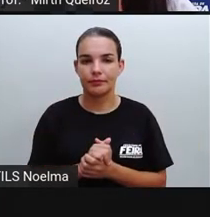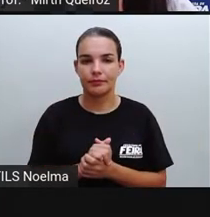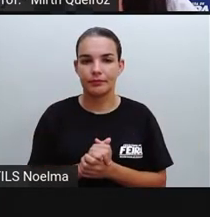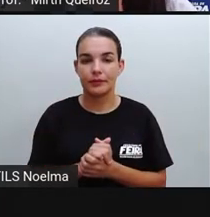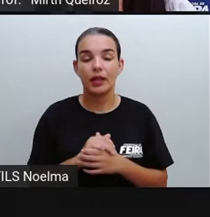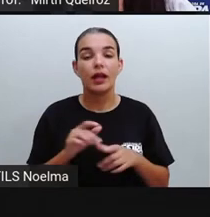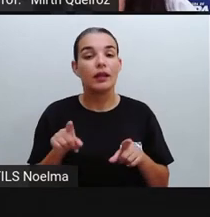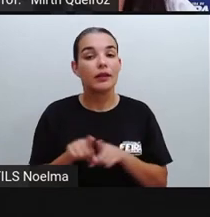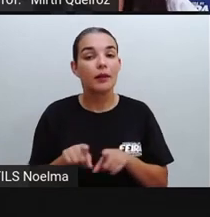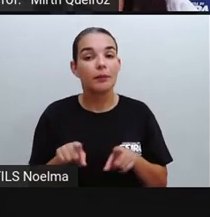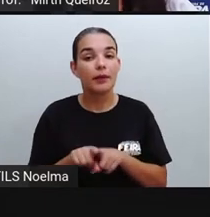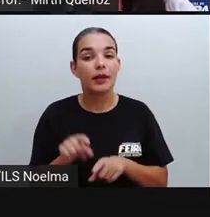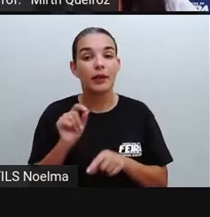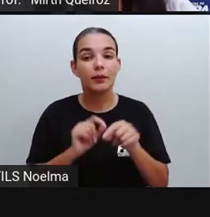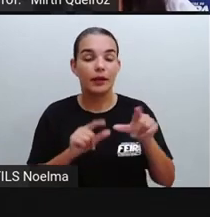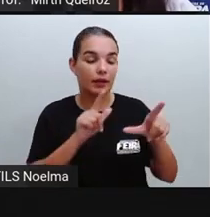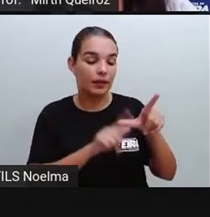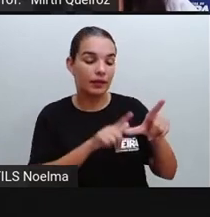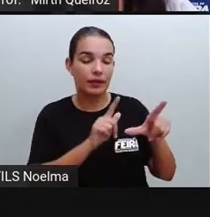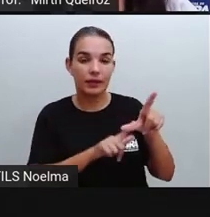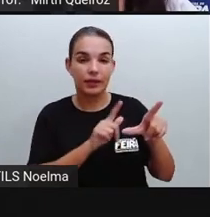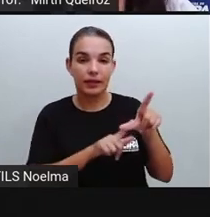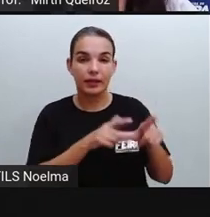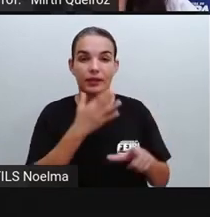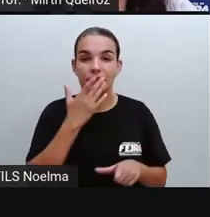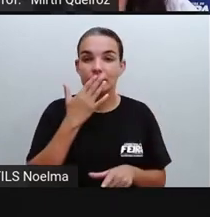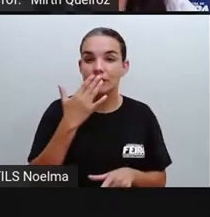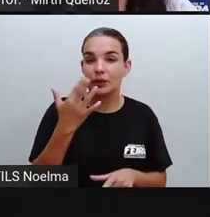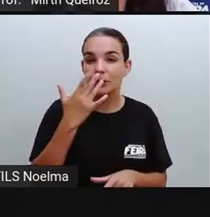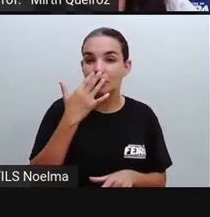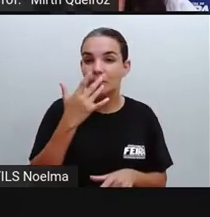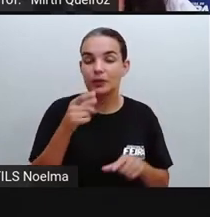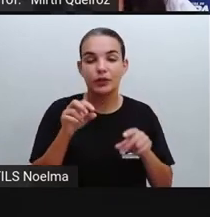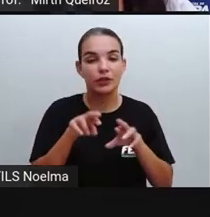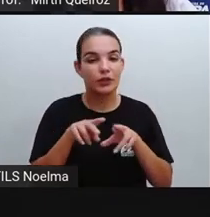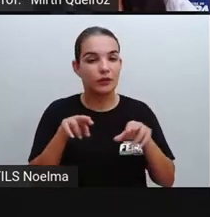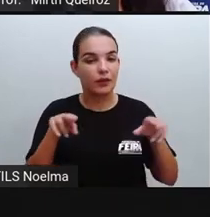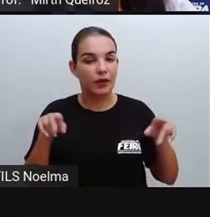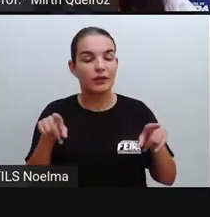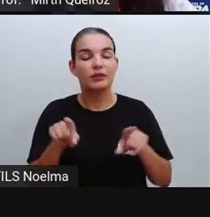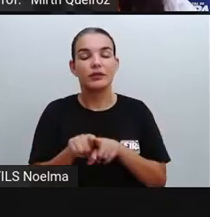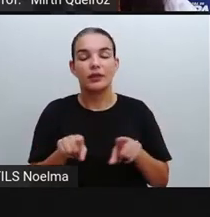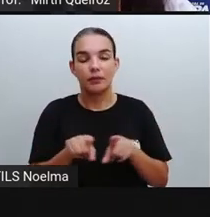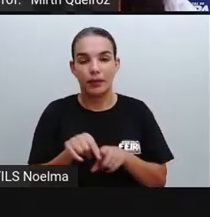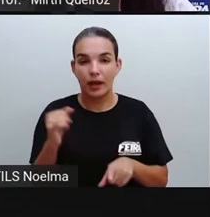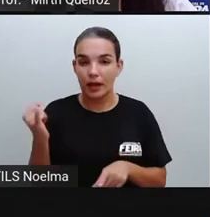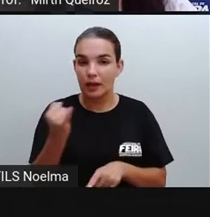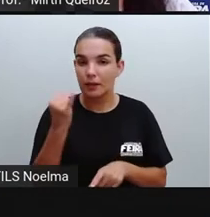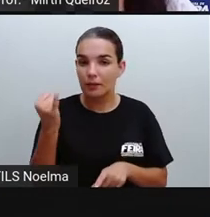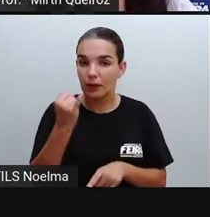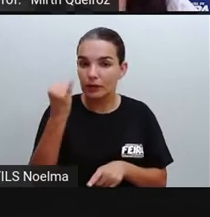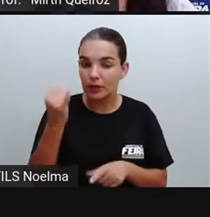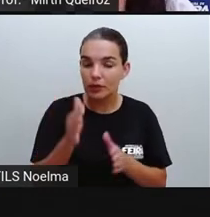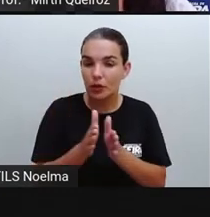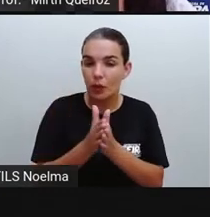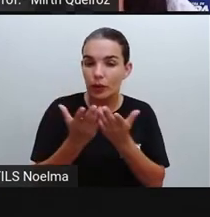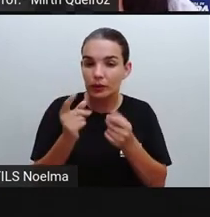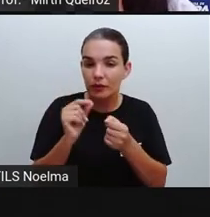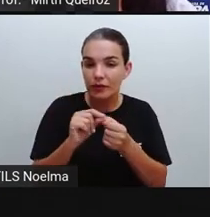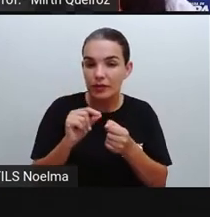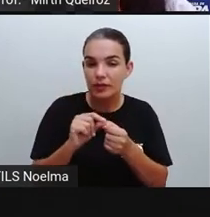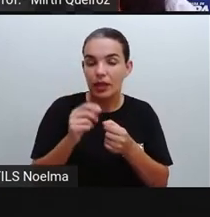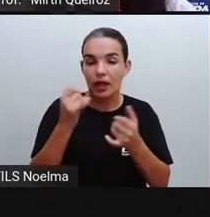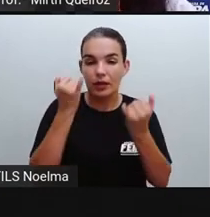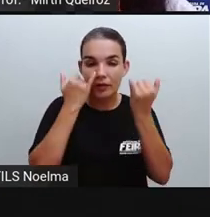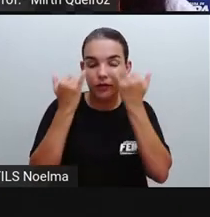As fontes e cores diferentes são muito importantes aí para a construção do infográfico, né? Porque aí vai chamar